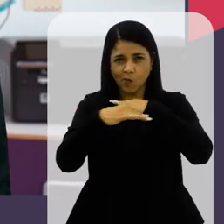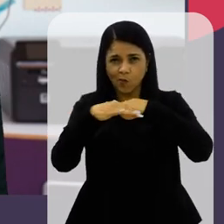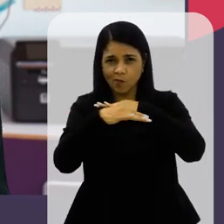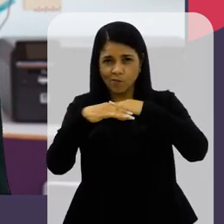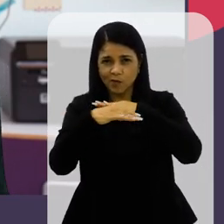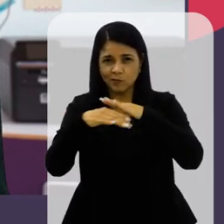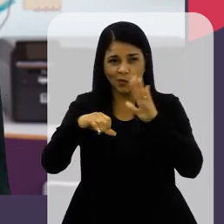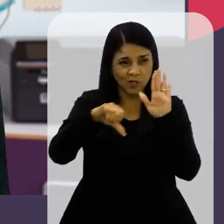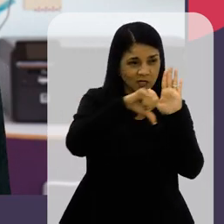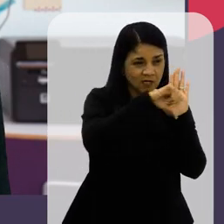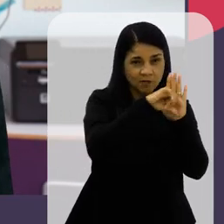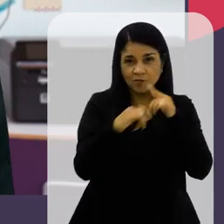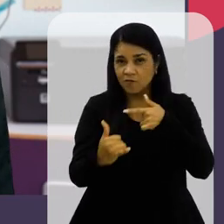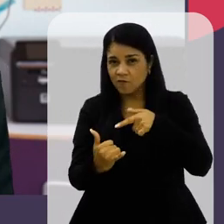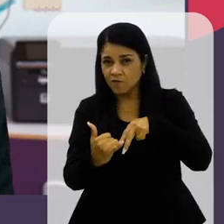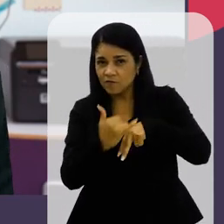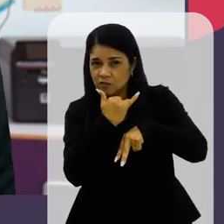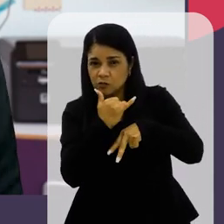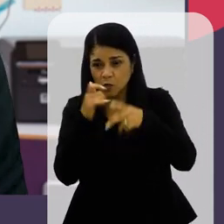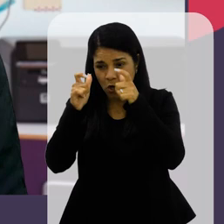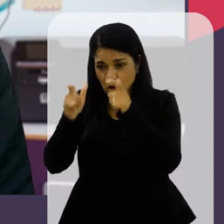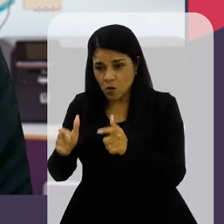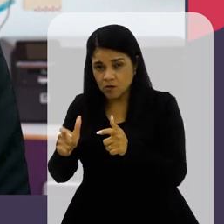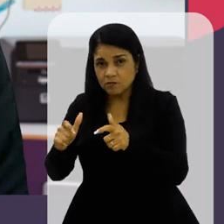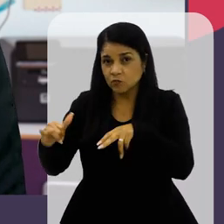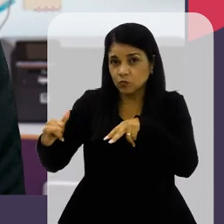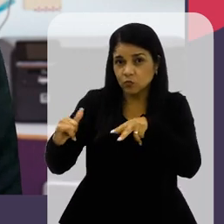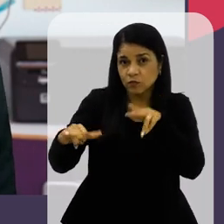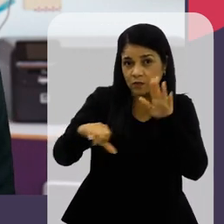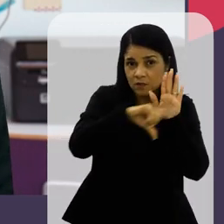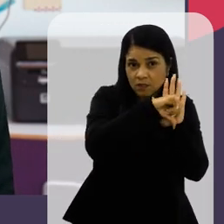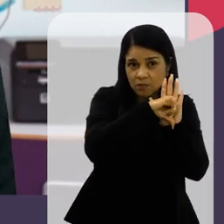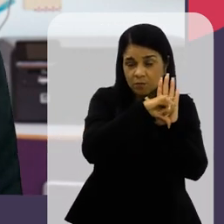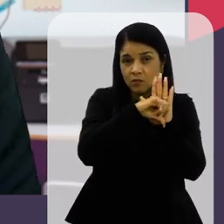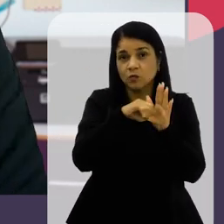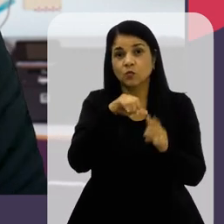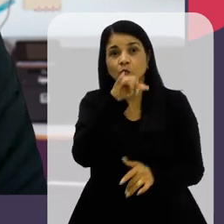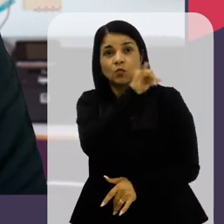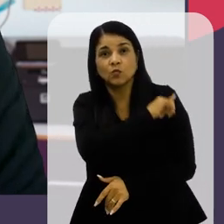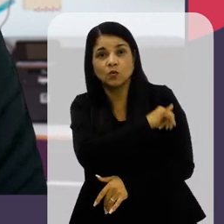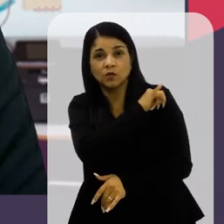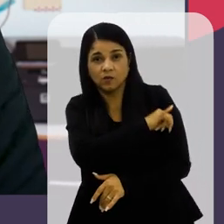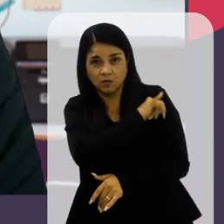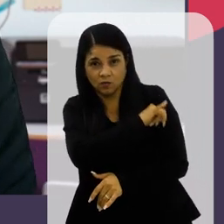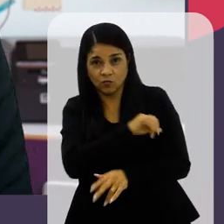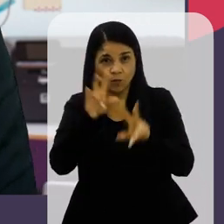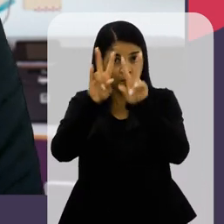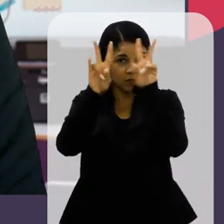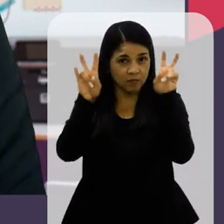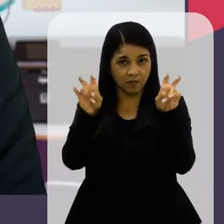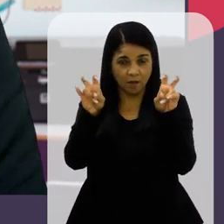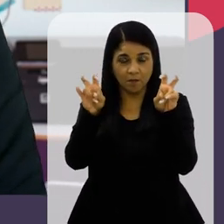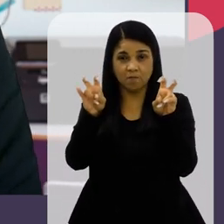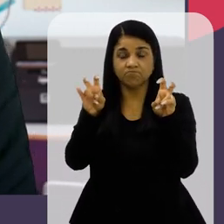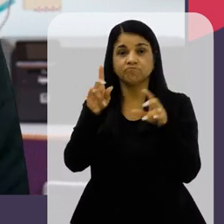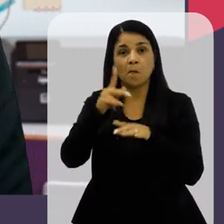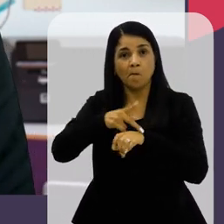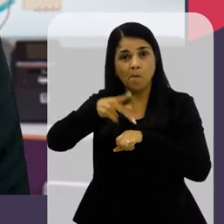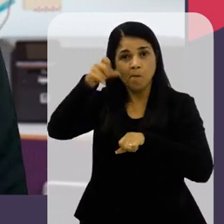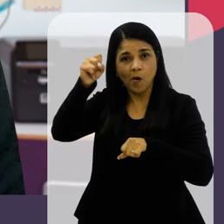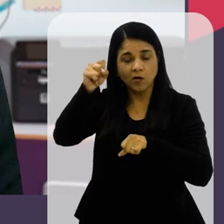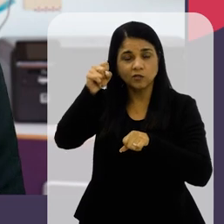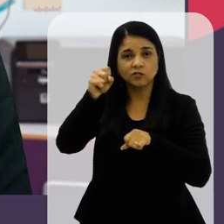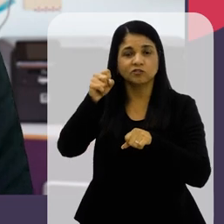relação entre crime, vítimas e localização no Rio de Janeiro É o nome dessa pesquisa realizada pelo programa de pós